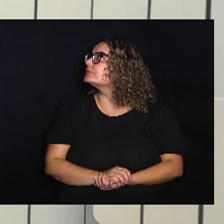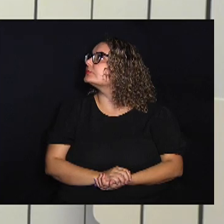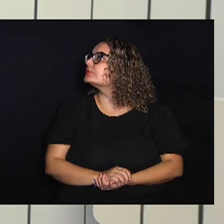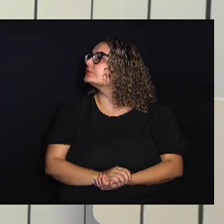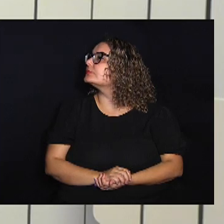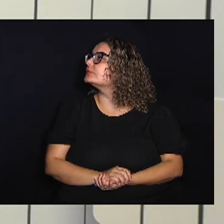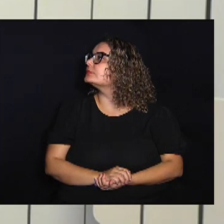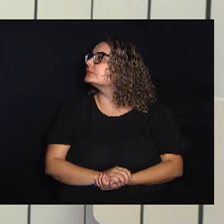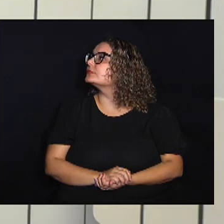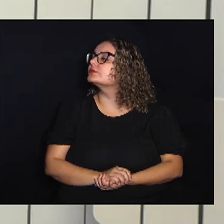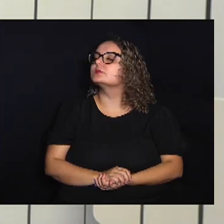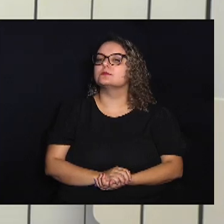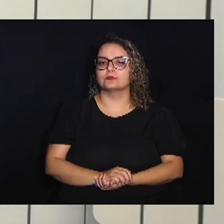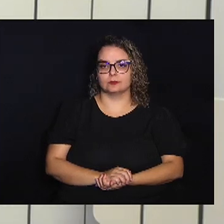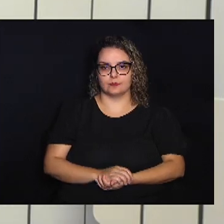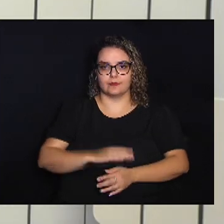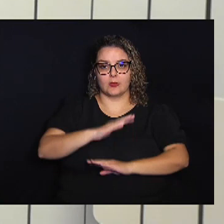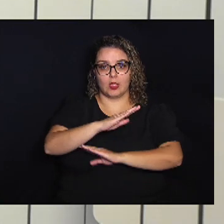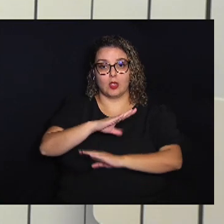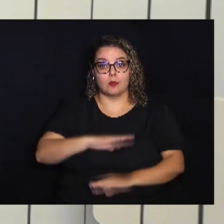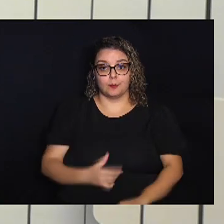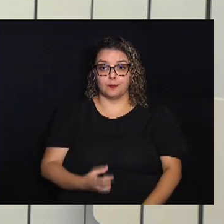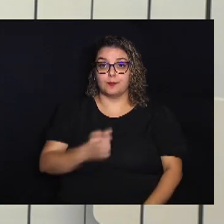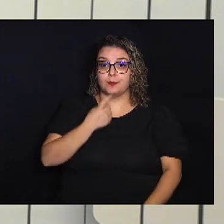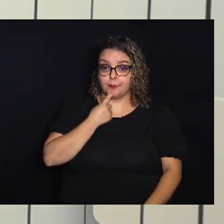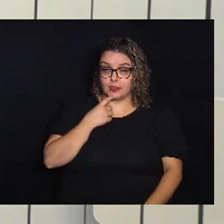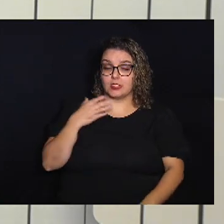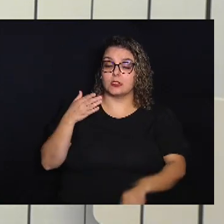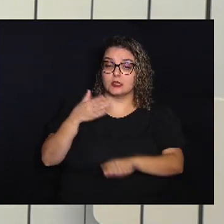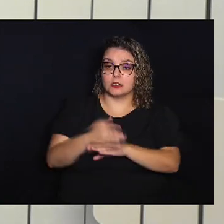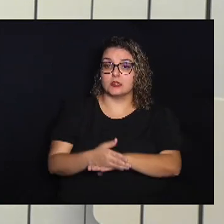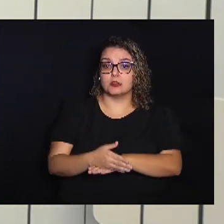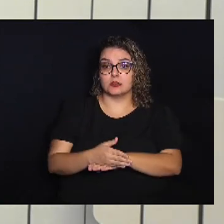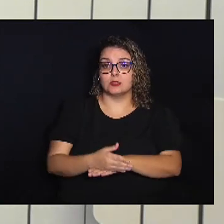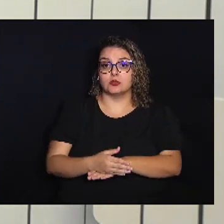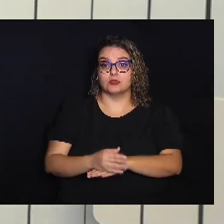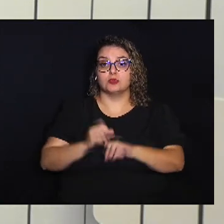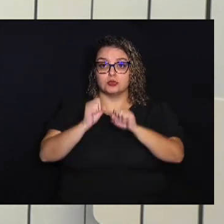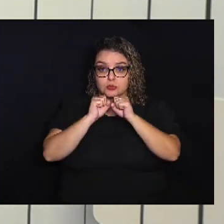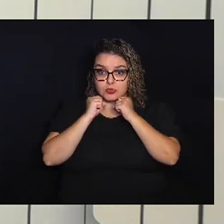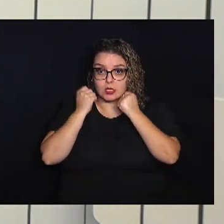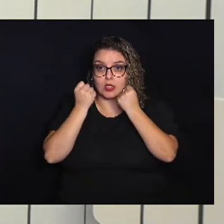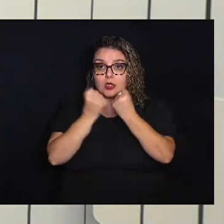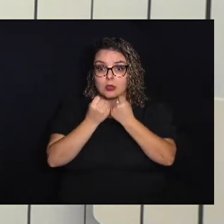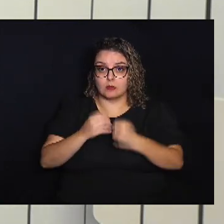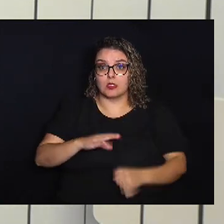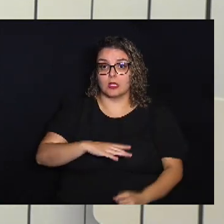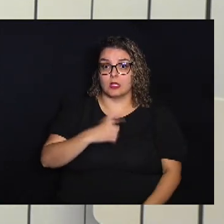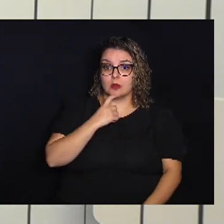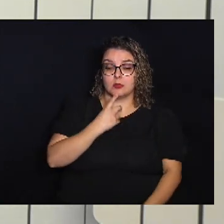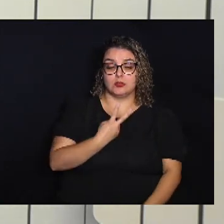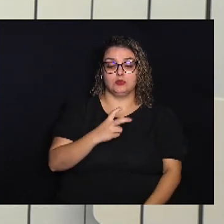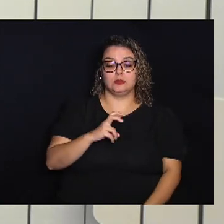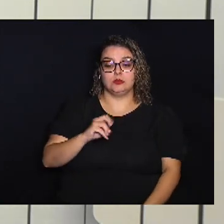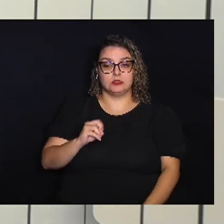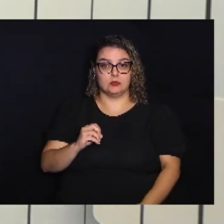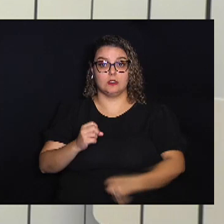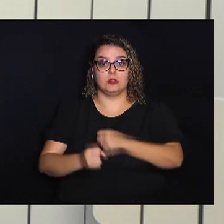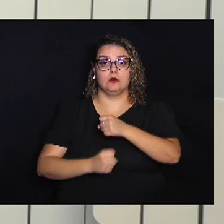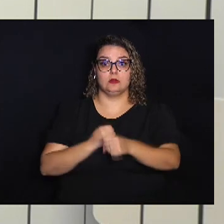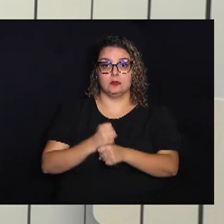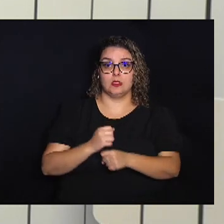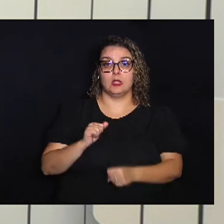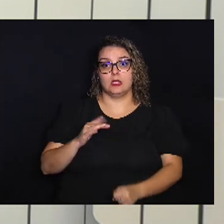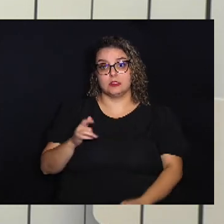A Câmara Municipal De Campinas Participou Do seminário Campinas 250 anos Acervos